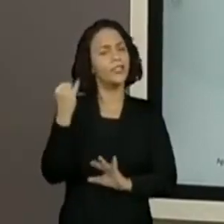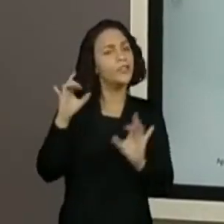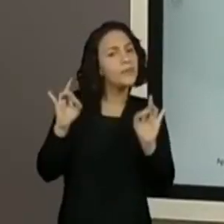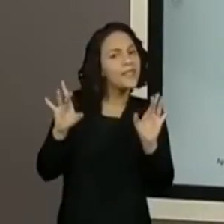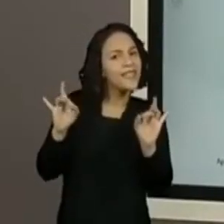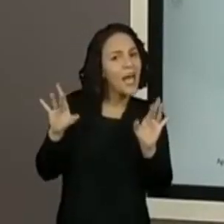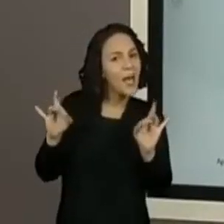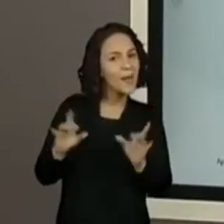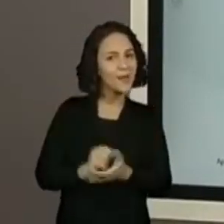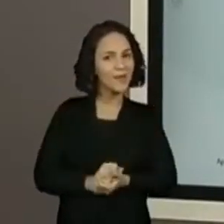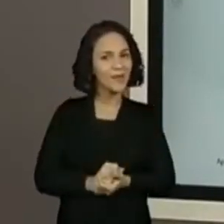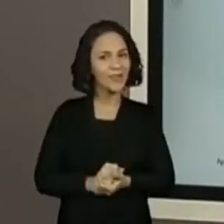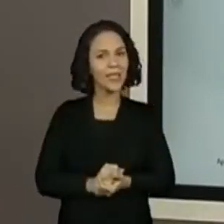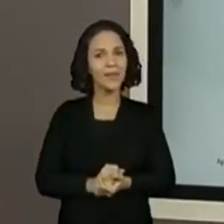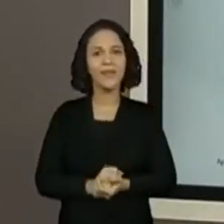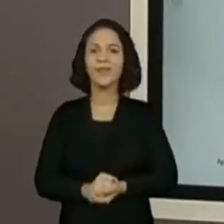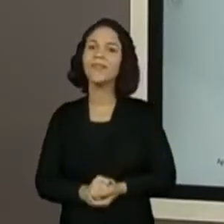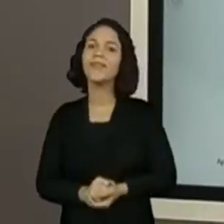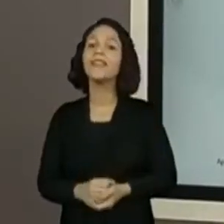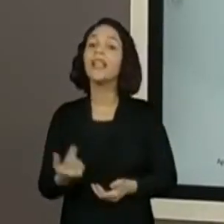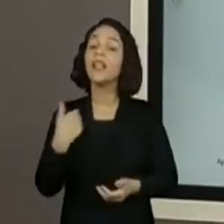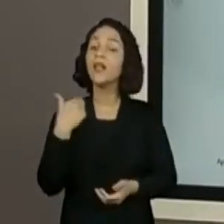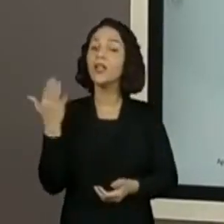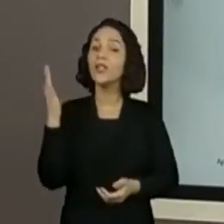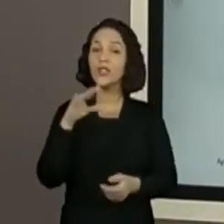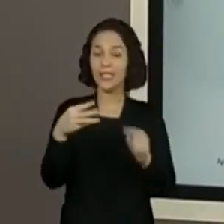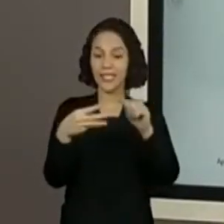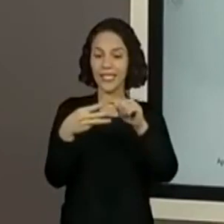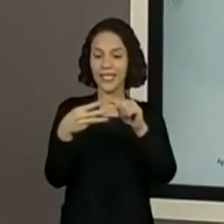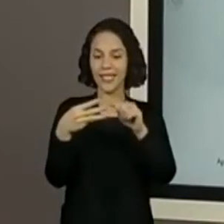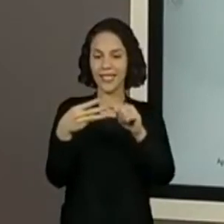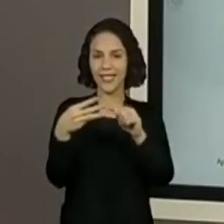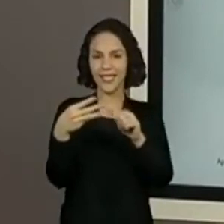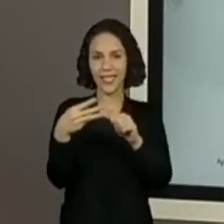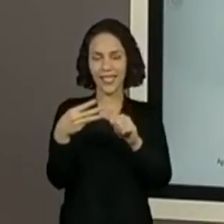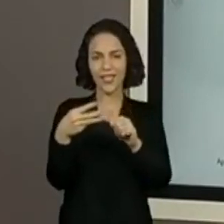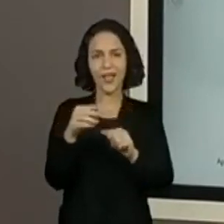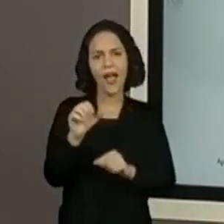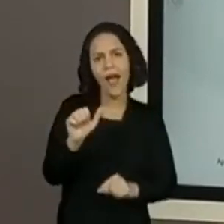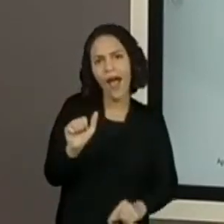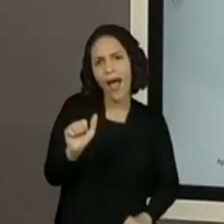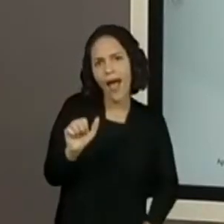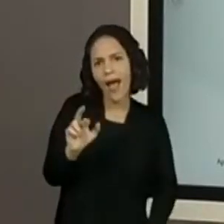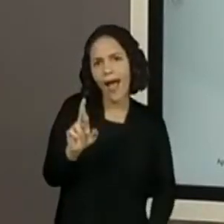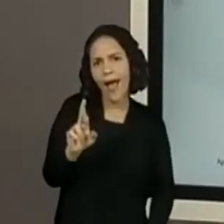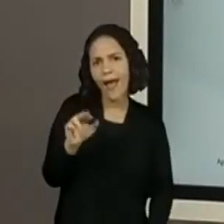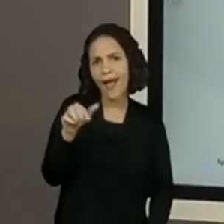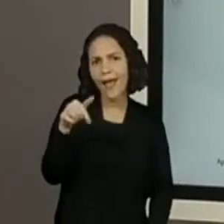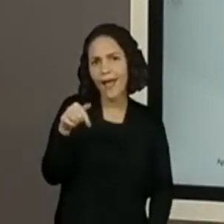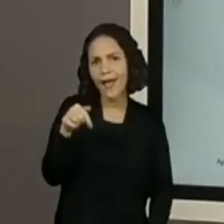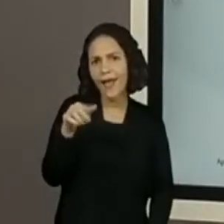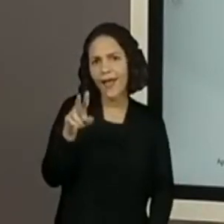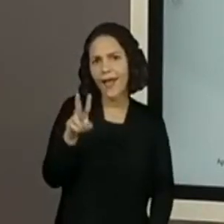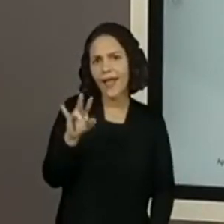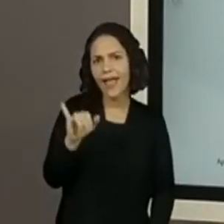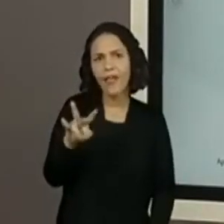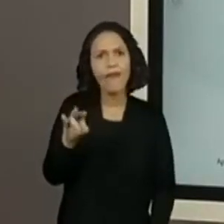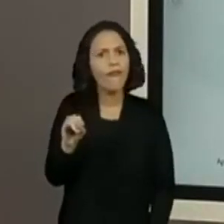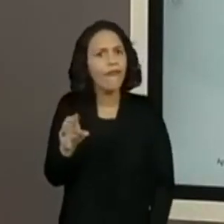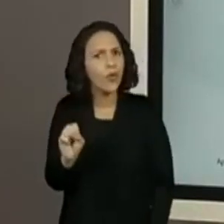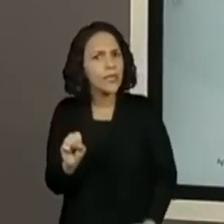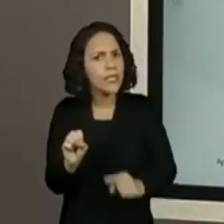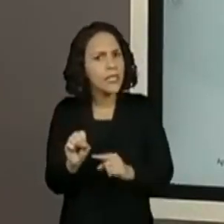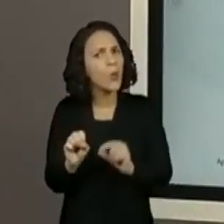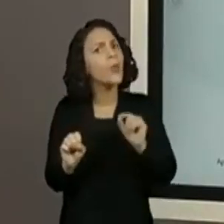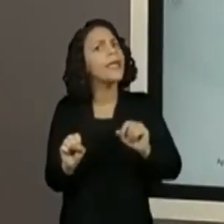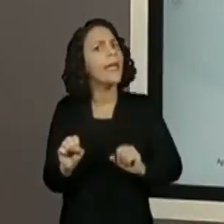Eu trouxe três arquivos, vou usar esse nome, arquivos. O que será que vão virar esses arquivos durante a